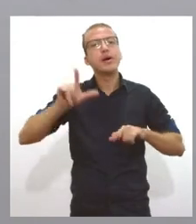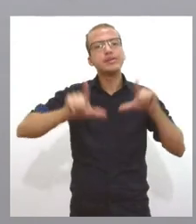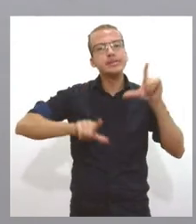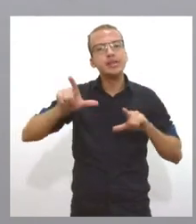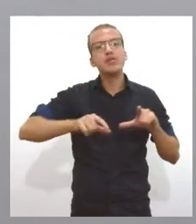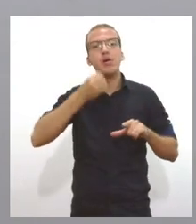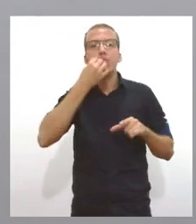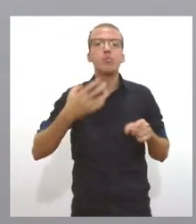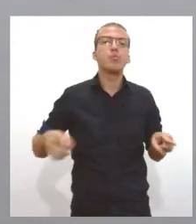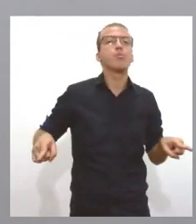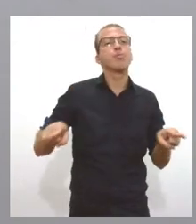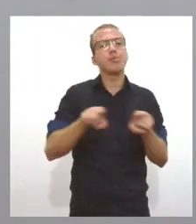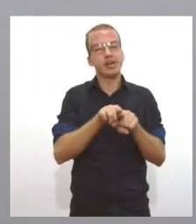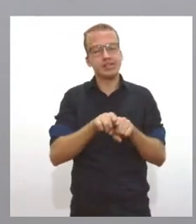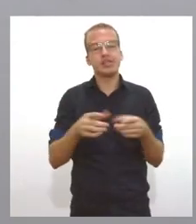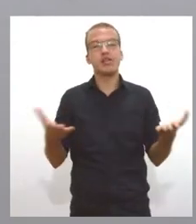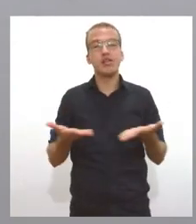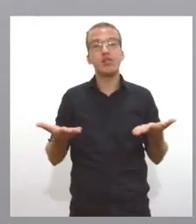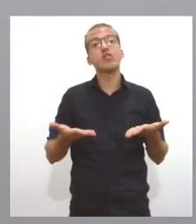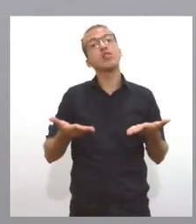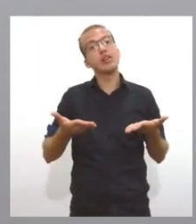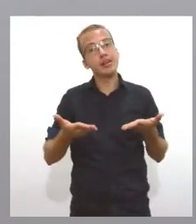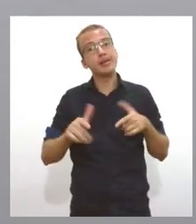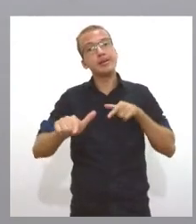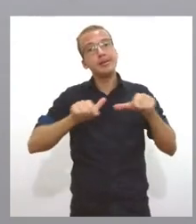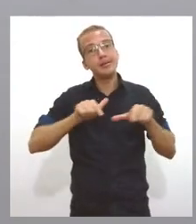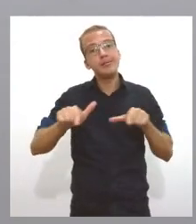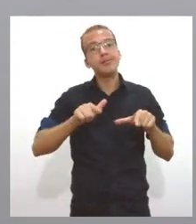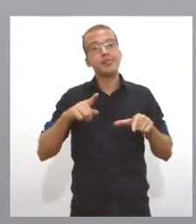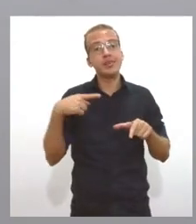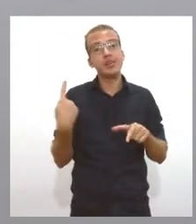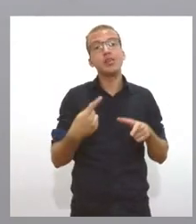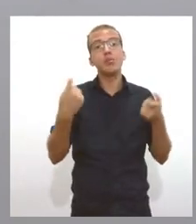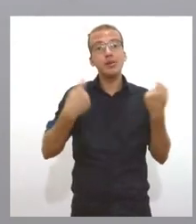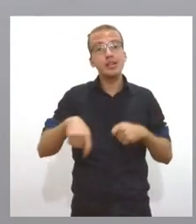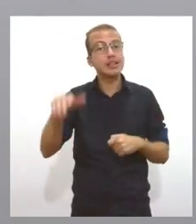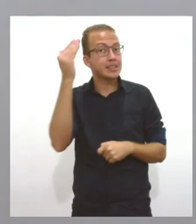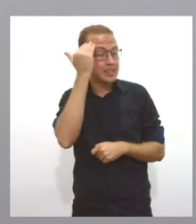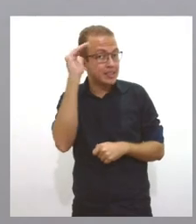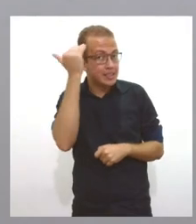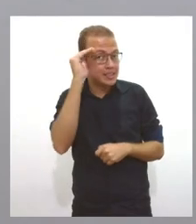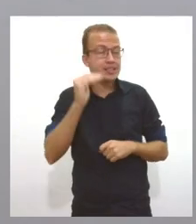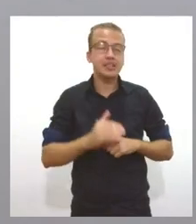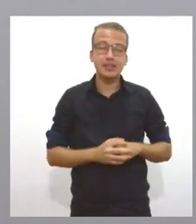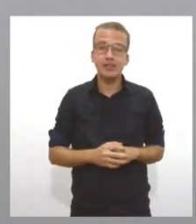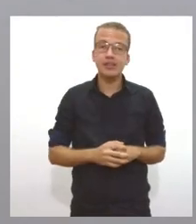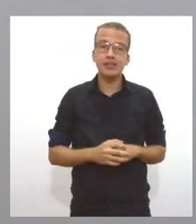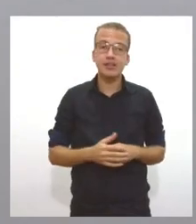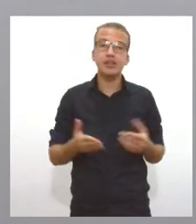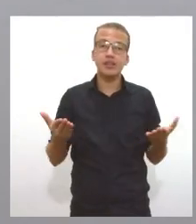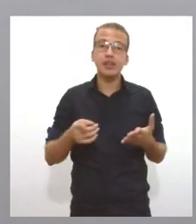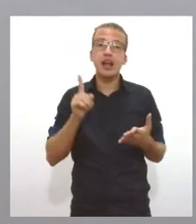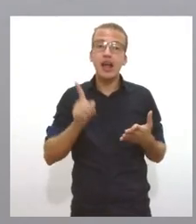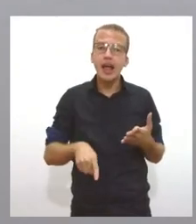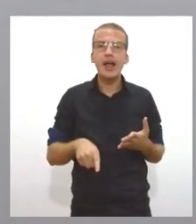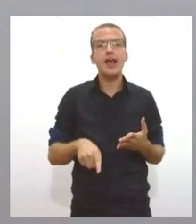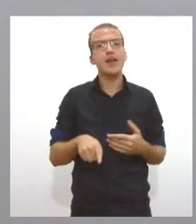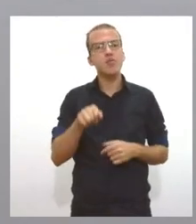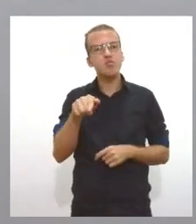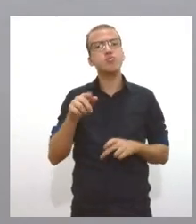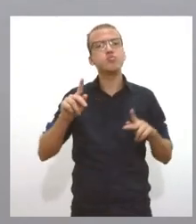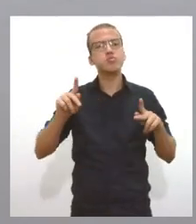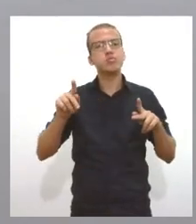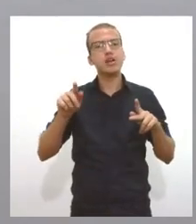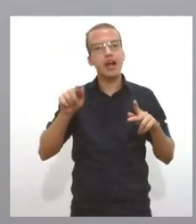missão e a gente tem que entender você está tratando de um ser vivo que precisa